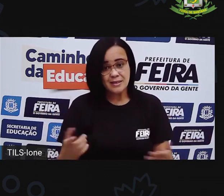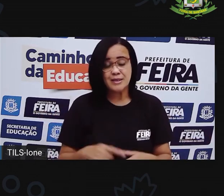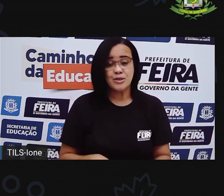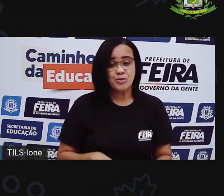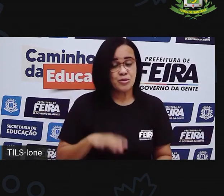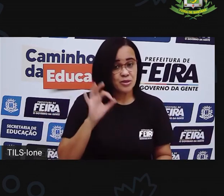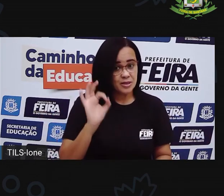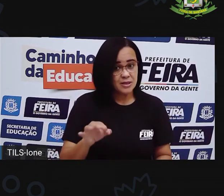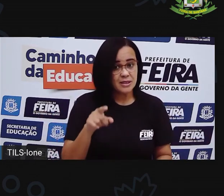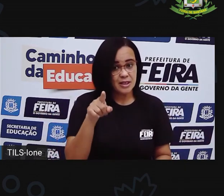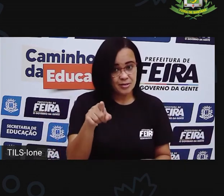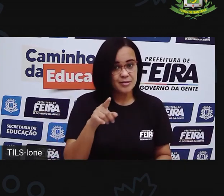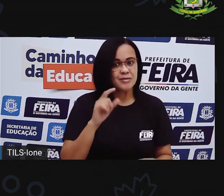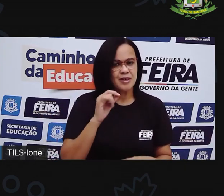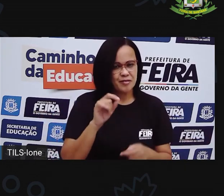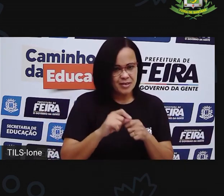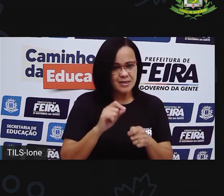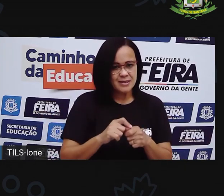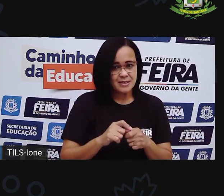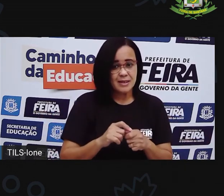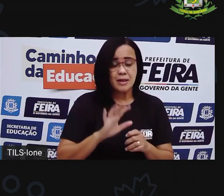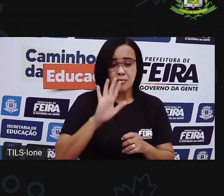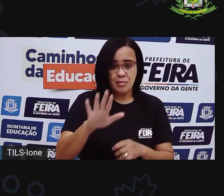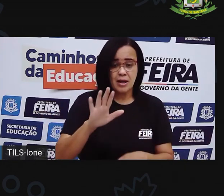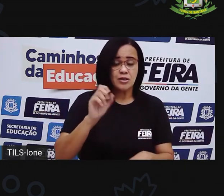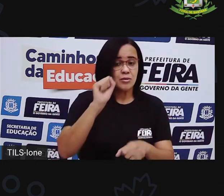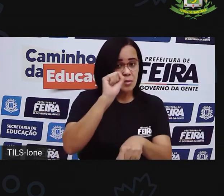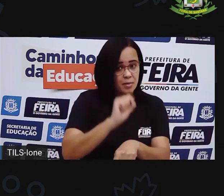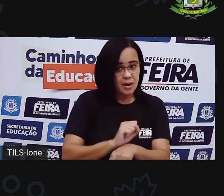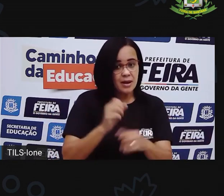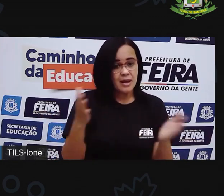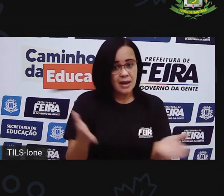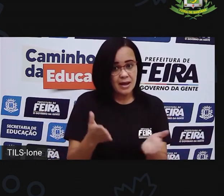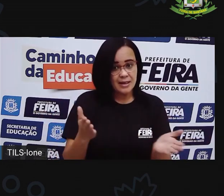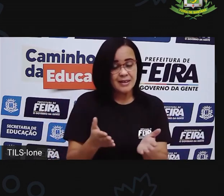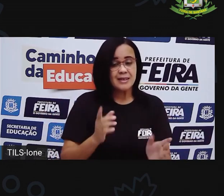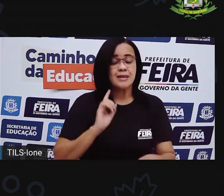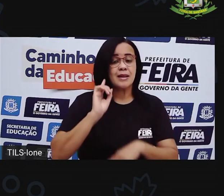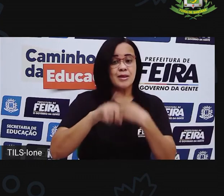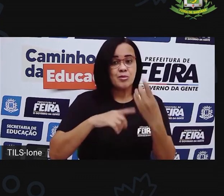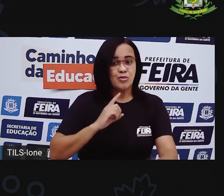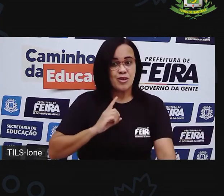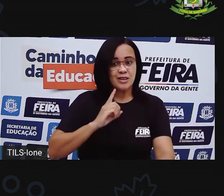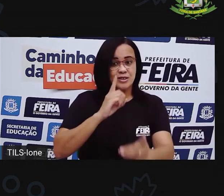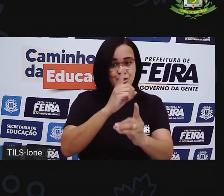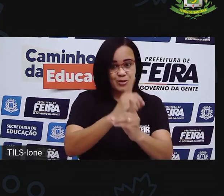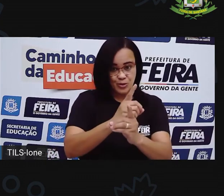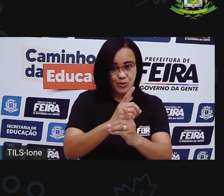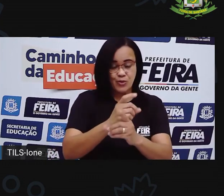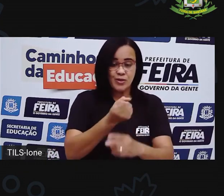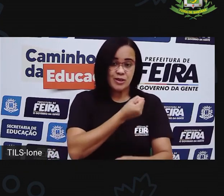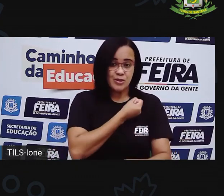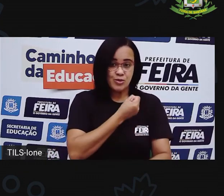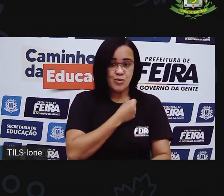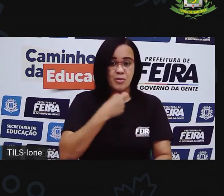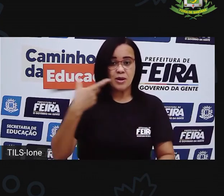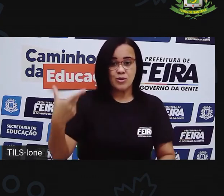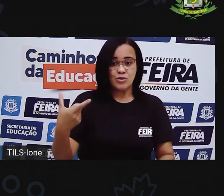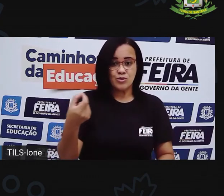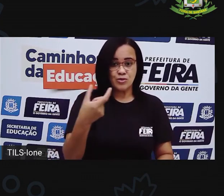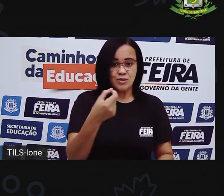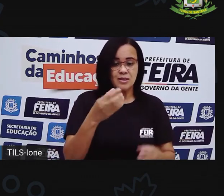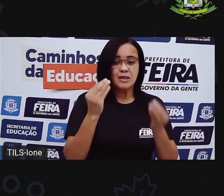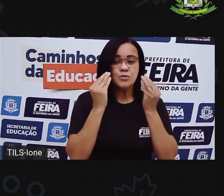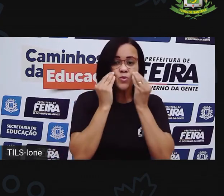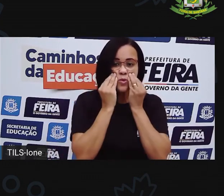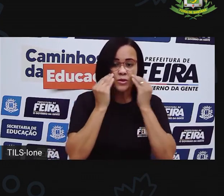Nós vamos ficando por aqui. E nós nos vemos na próxima aula. A aula de número 200, hein? Até lá. Um beijão e até mais.